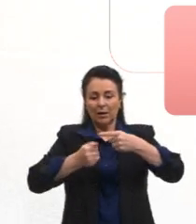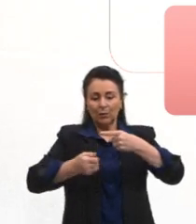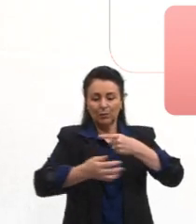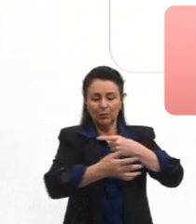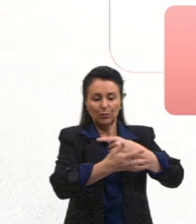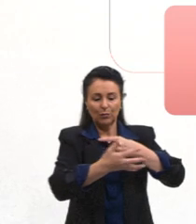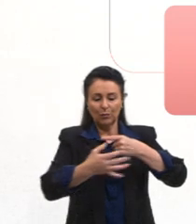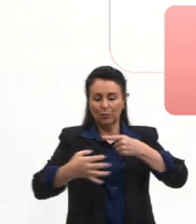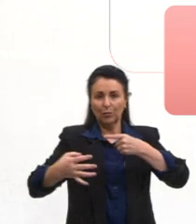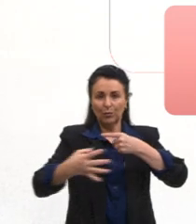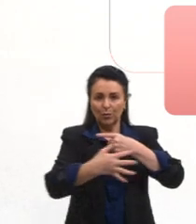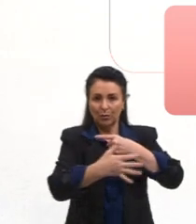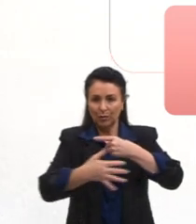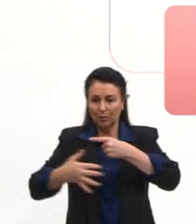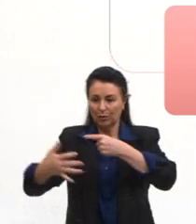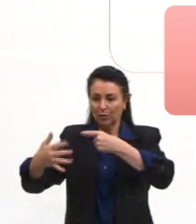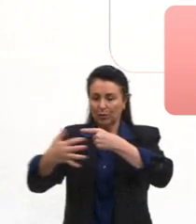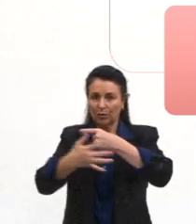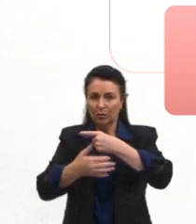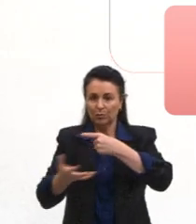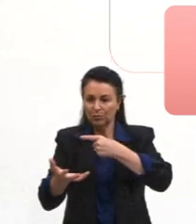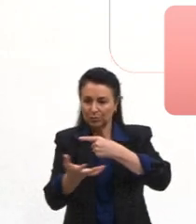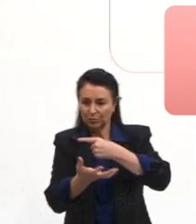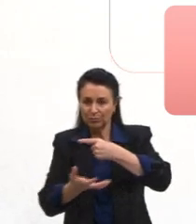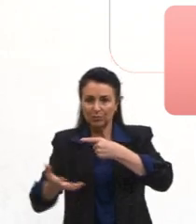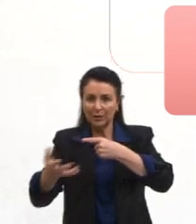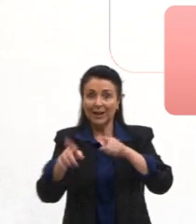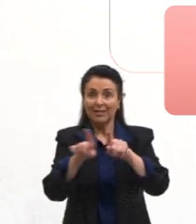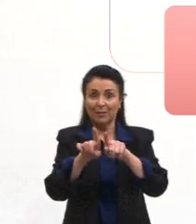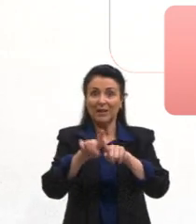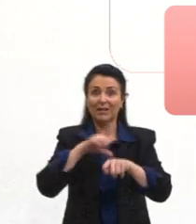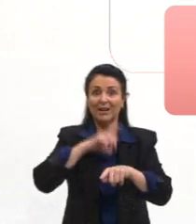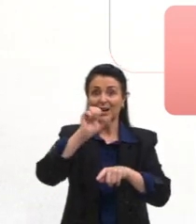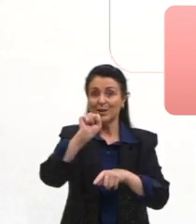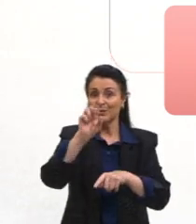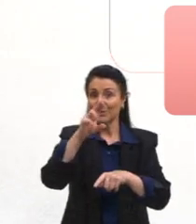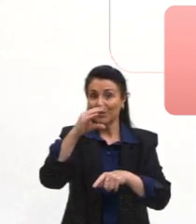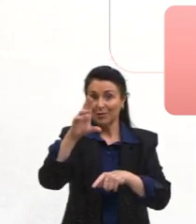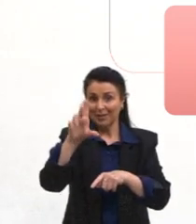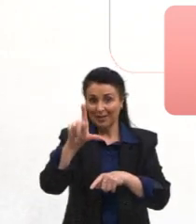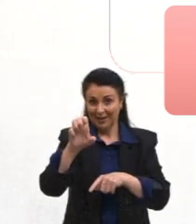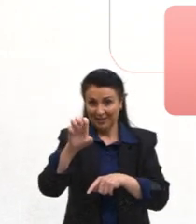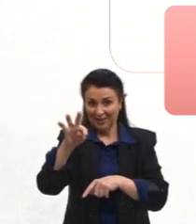lenhosa, carnosa ou suculenta, né? Que é característica dos cactos.